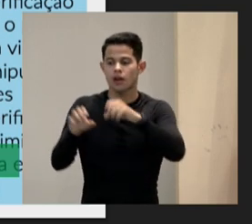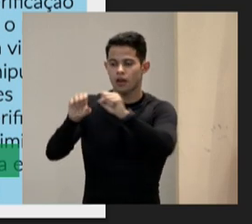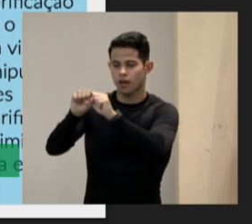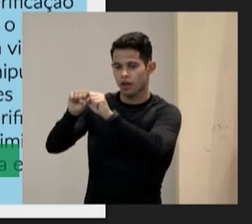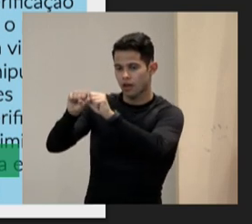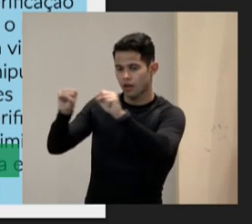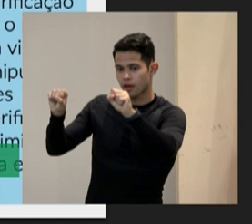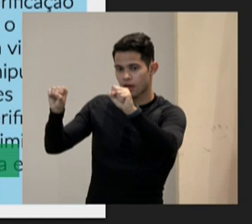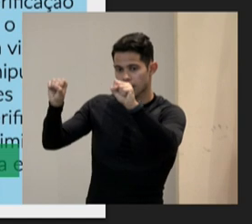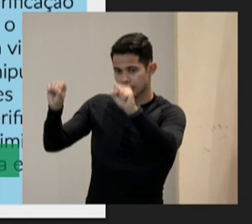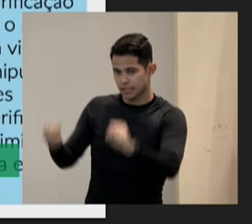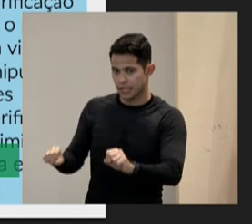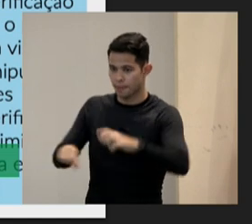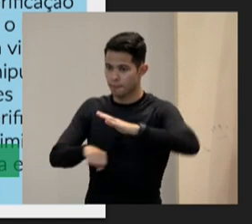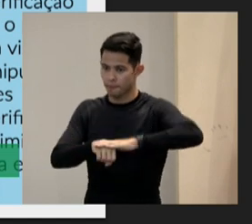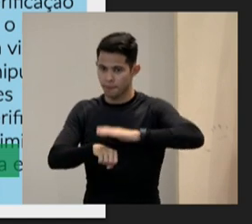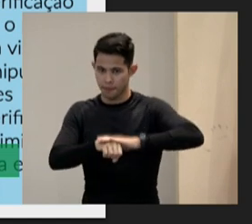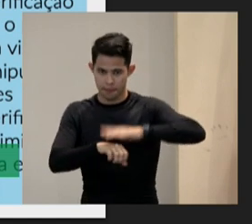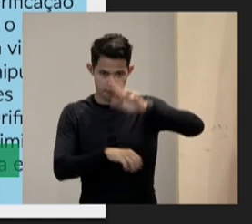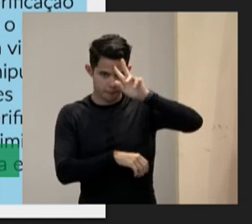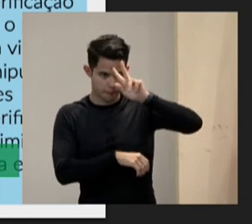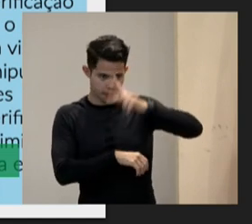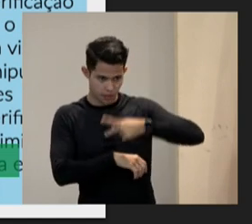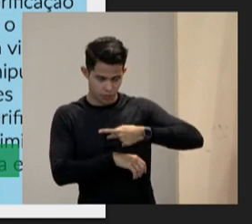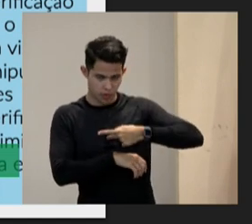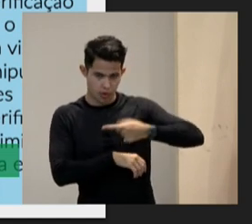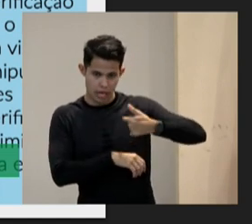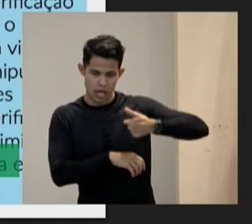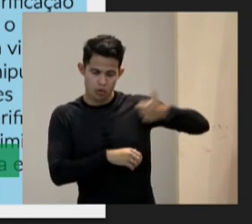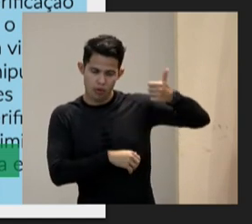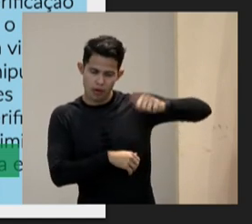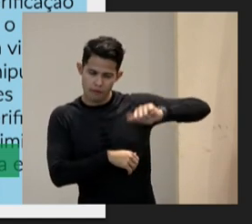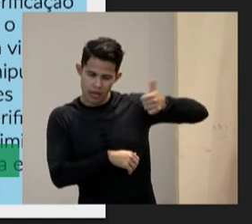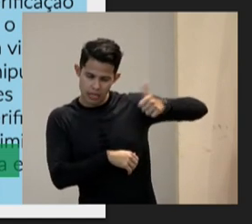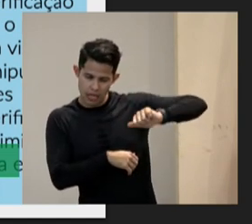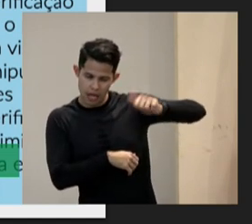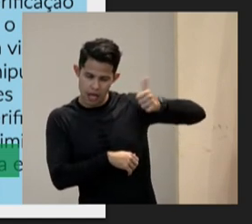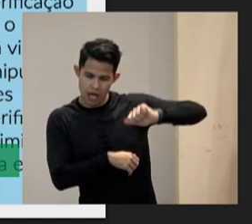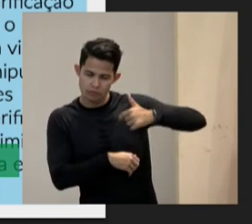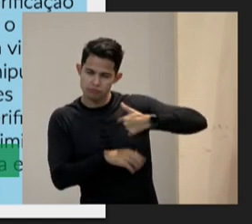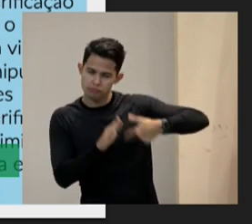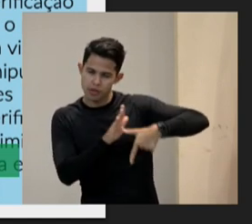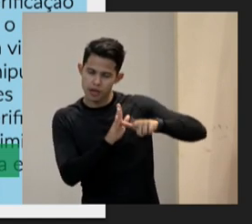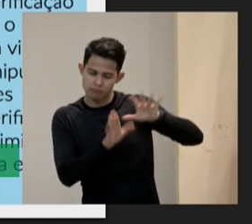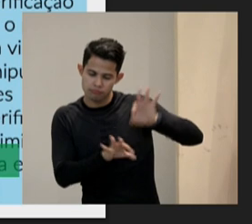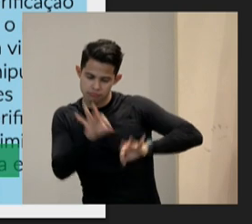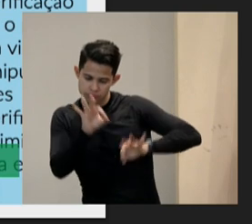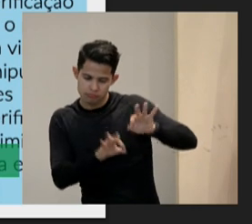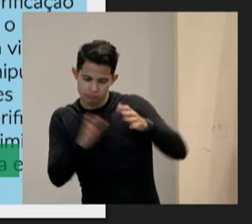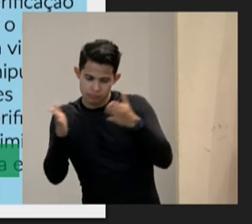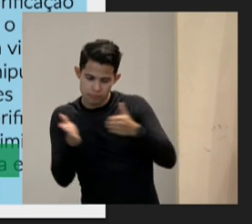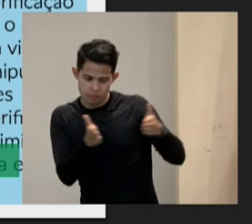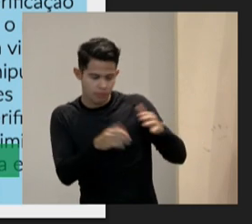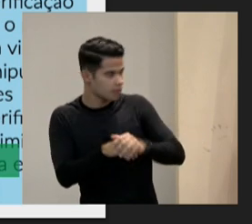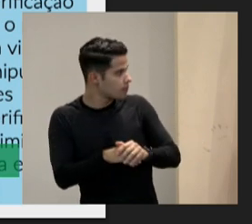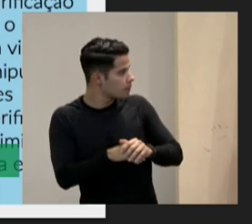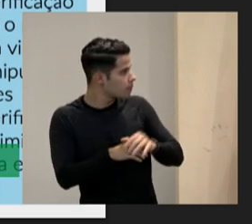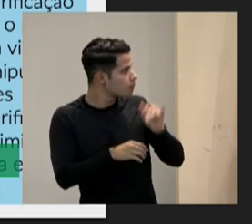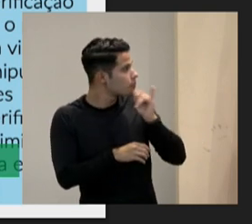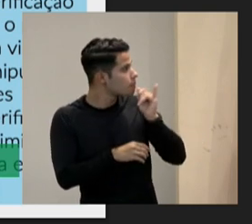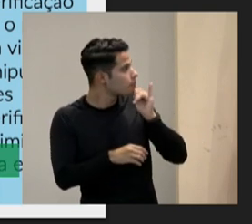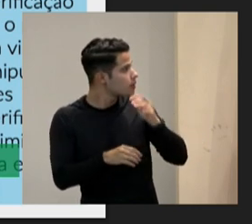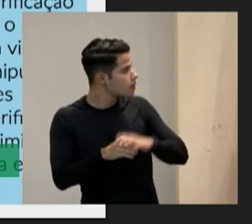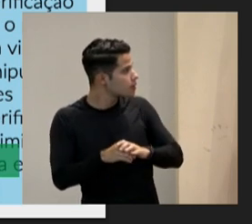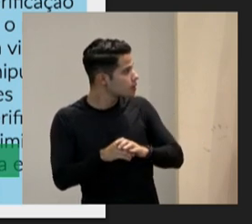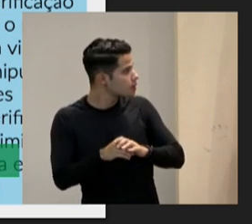autoavaliação do nosso planejamento quer dizer eu leio ponto de verificação dois cinco